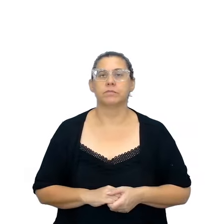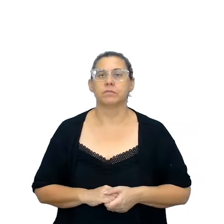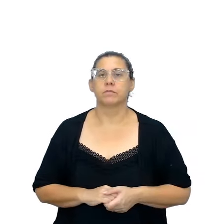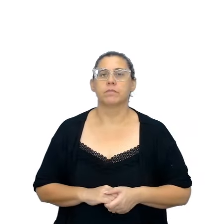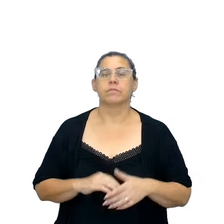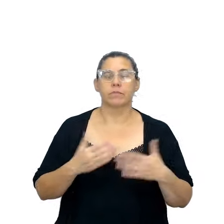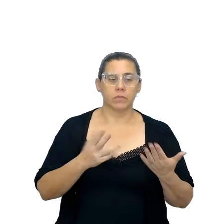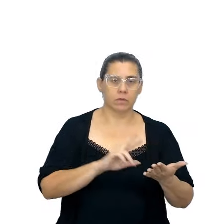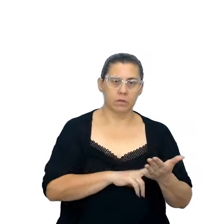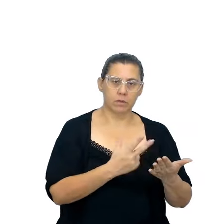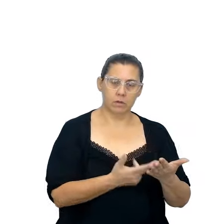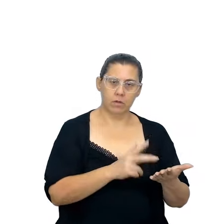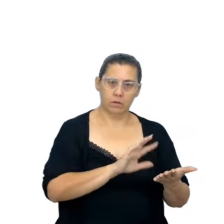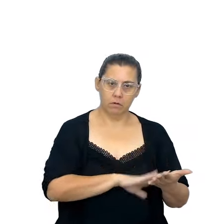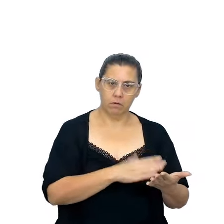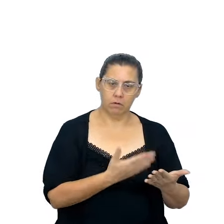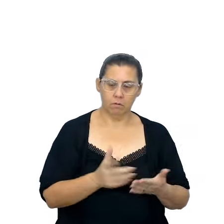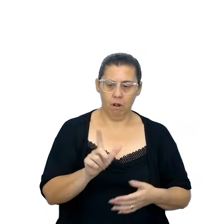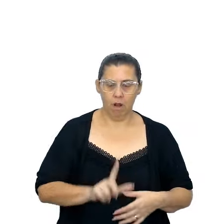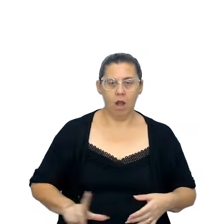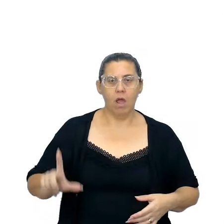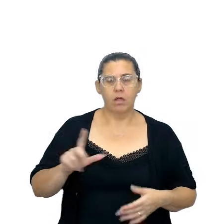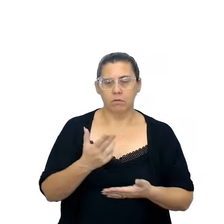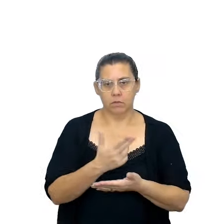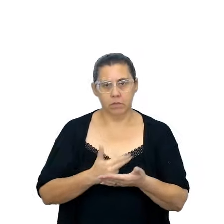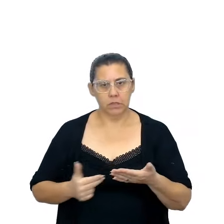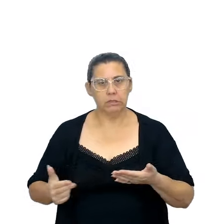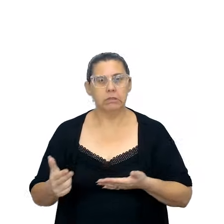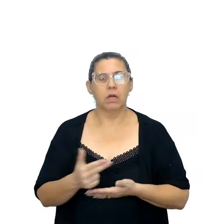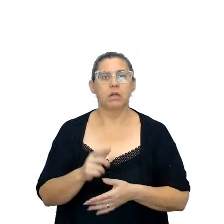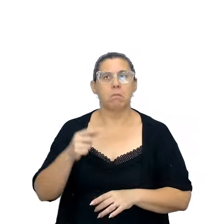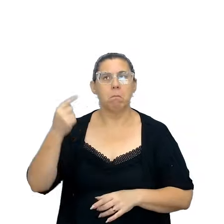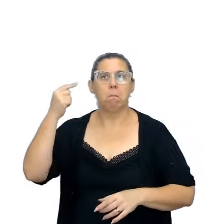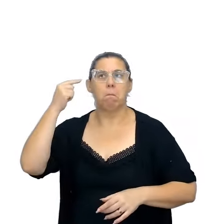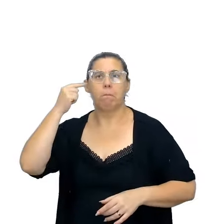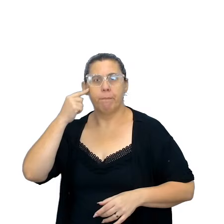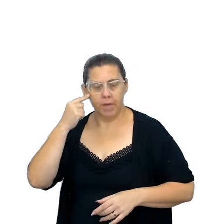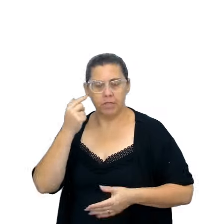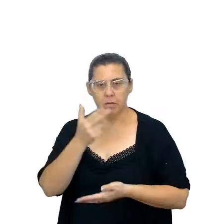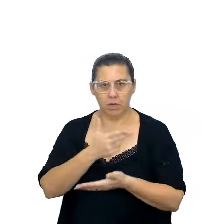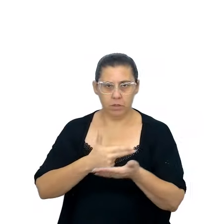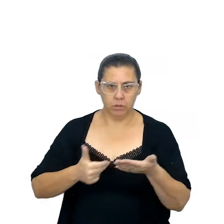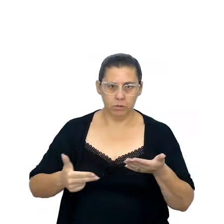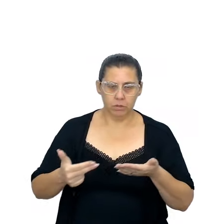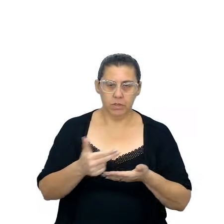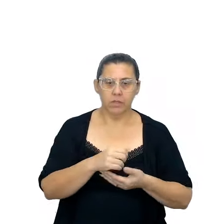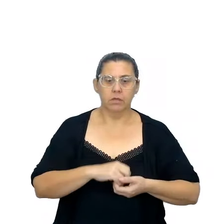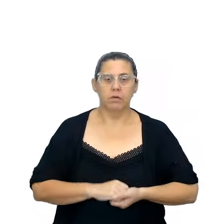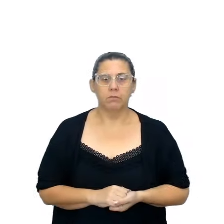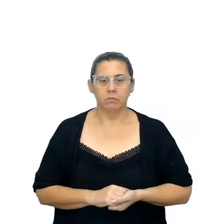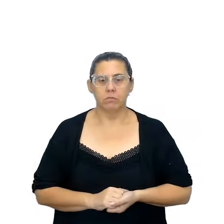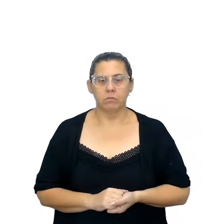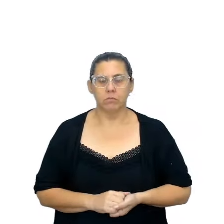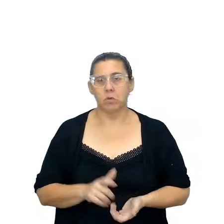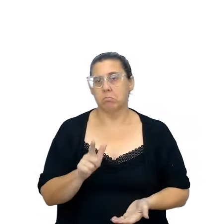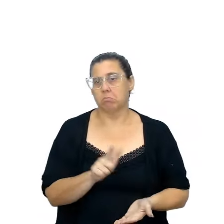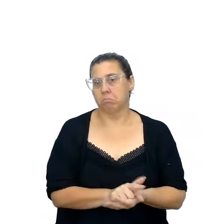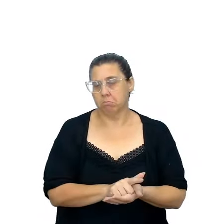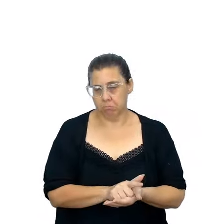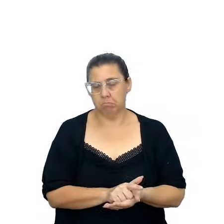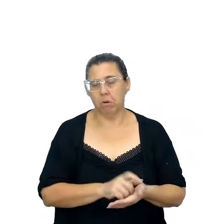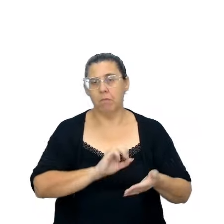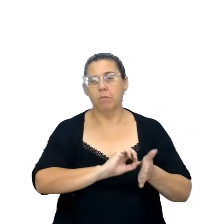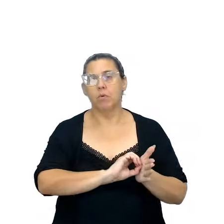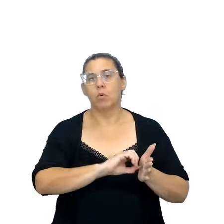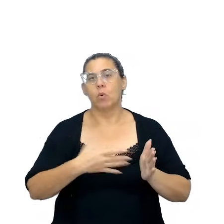tradução literal desse design, sim, pode ser o pensamento de design, o próprio Currículum Paulista